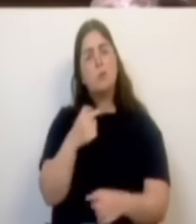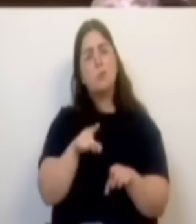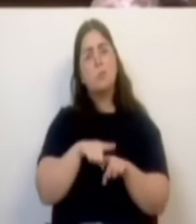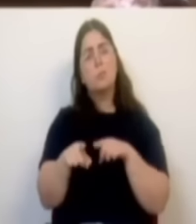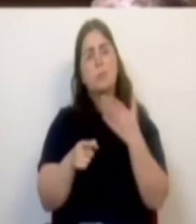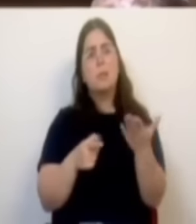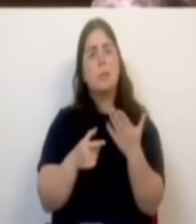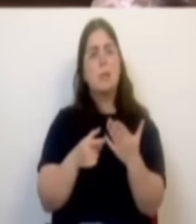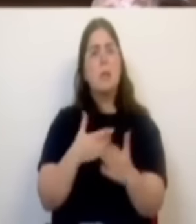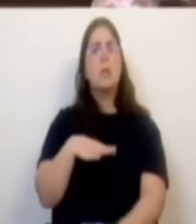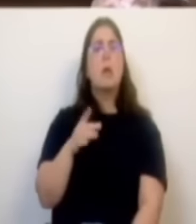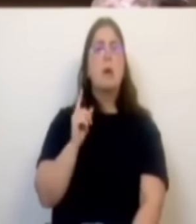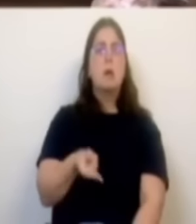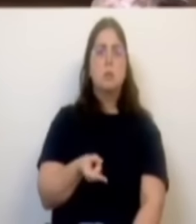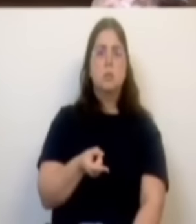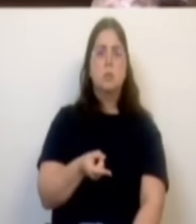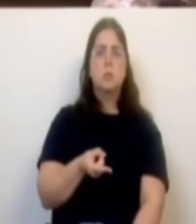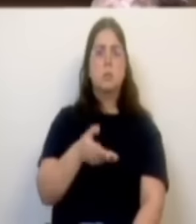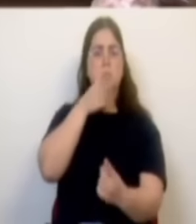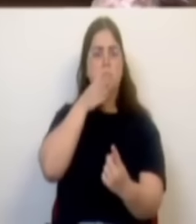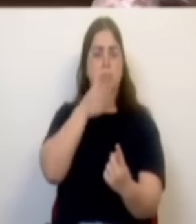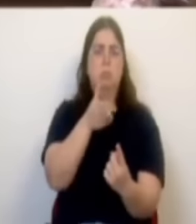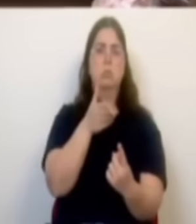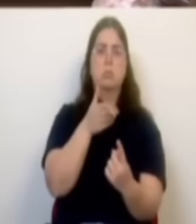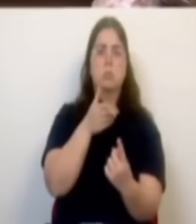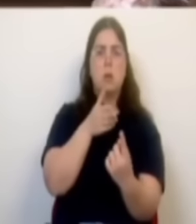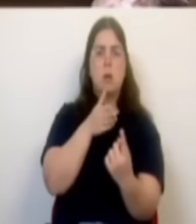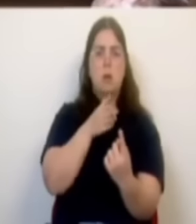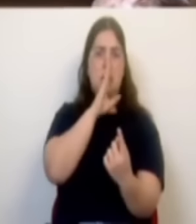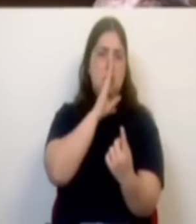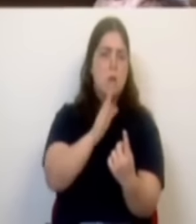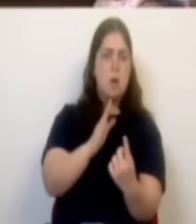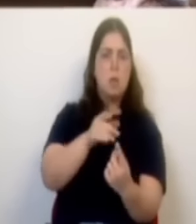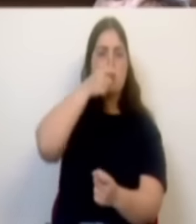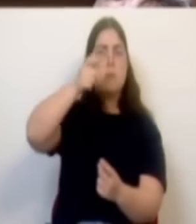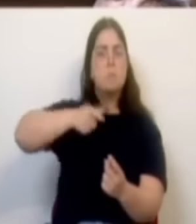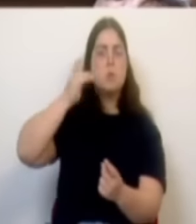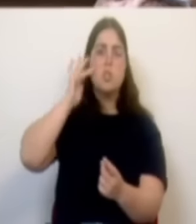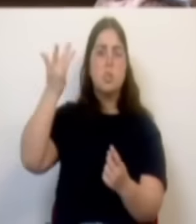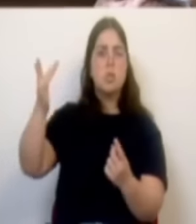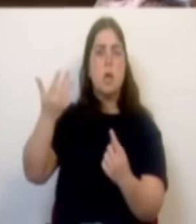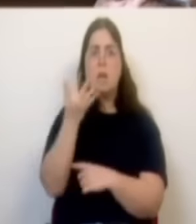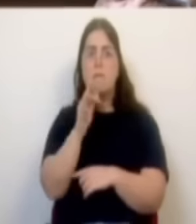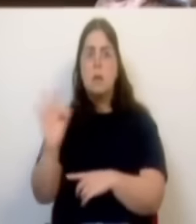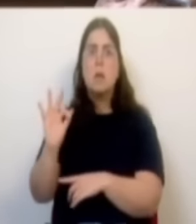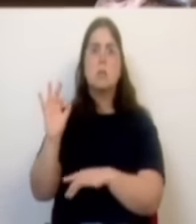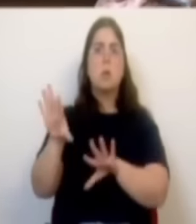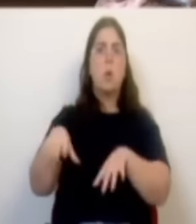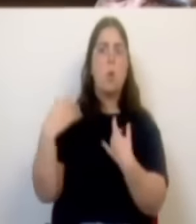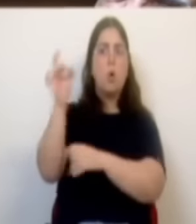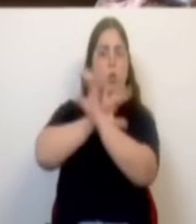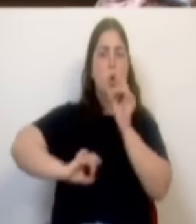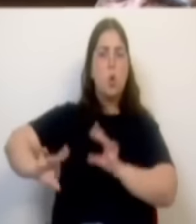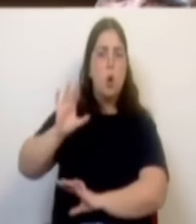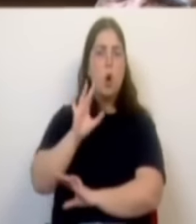pessoalmente um imigrante, uma pessoa que tem trabalhado imenso em França e por toda a Europa, que é reconhecido